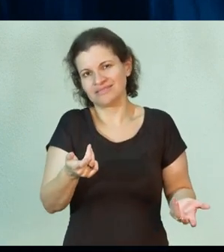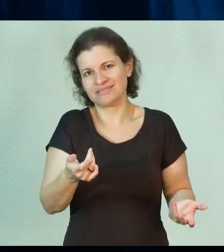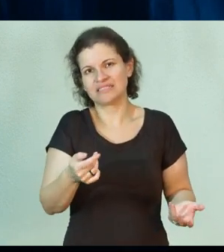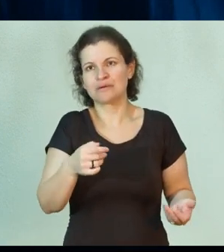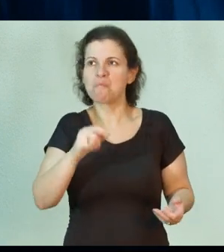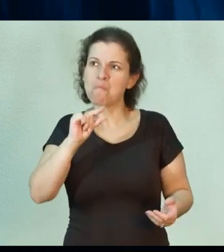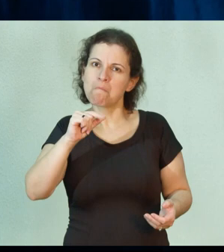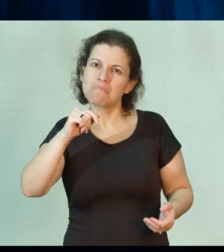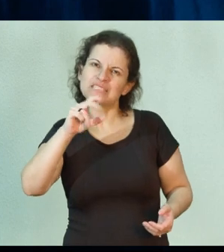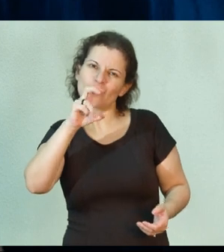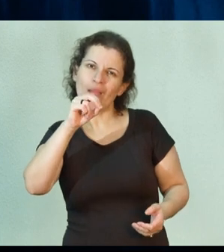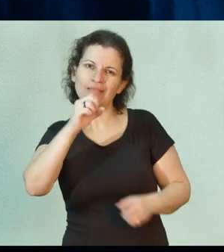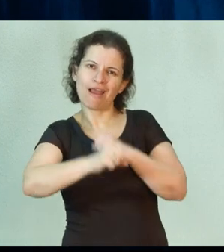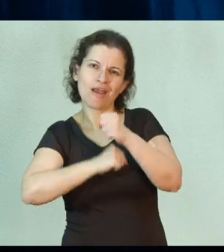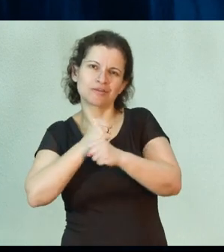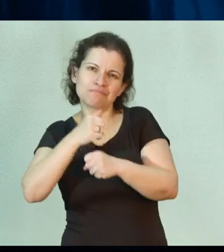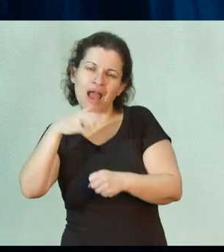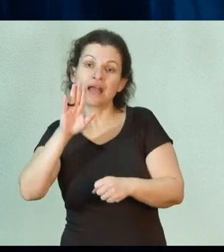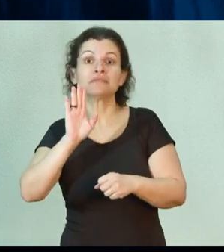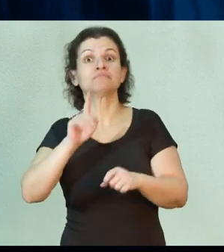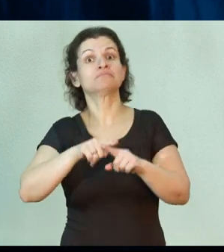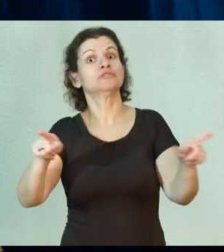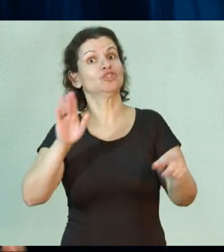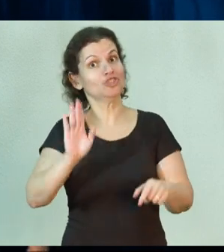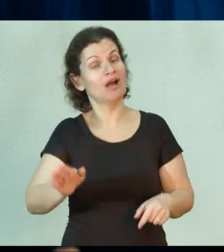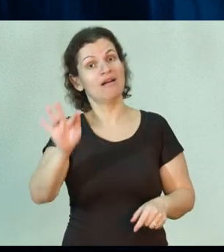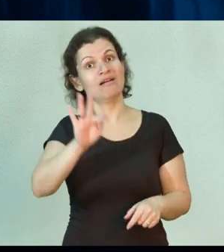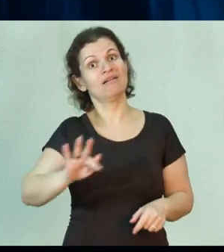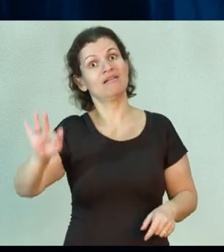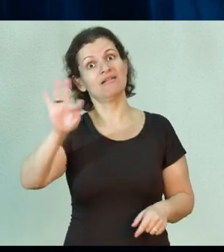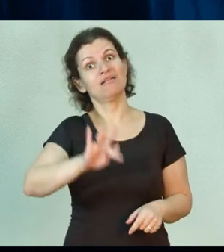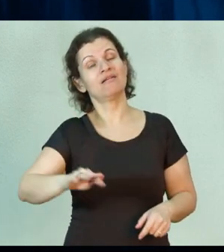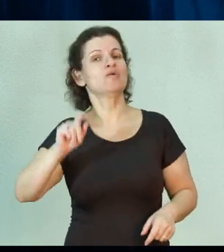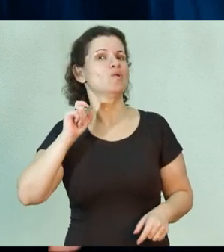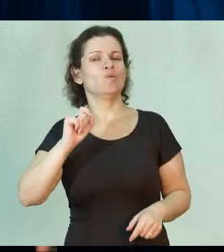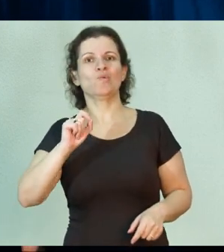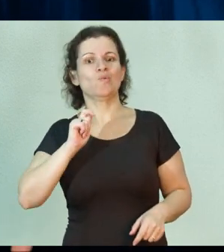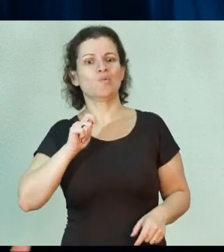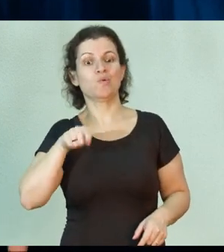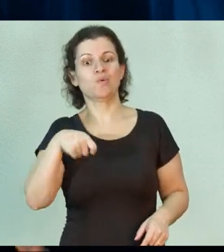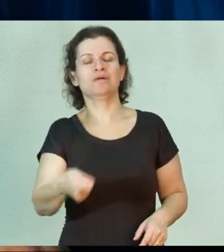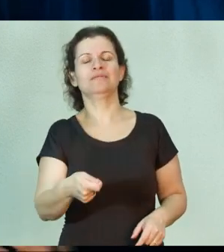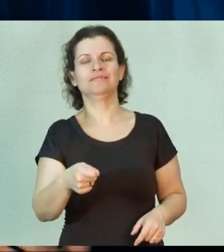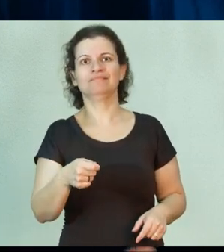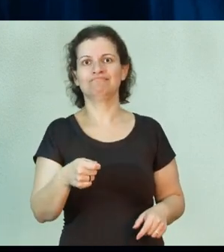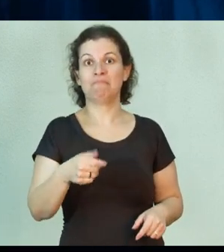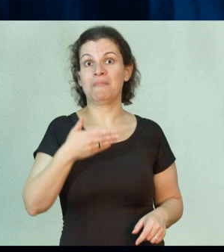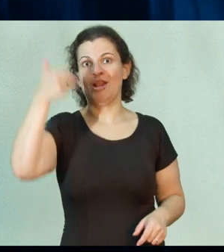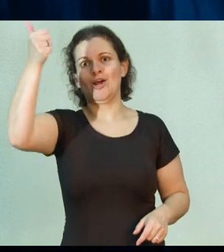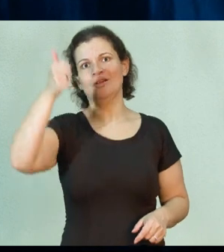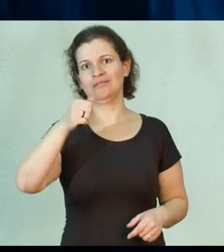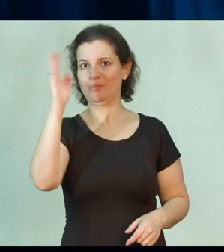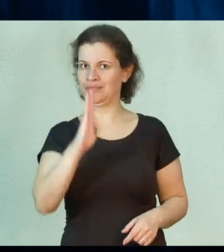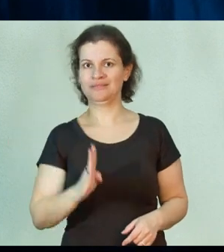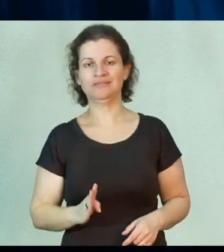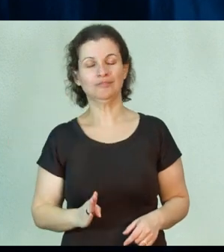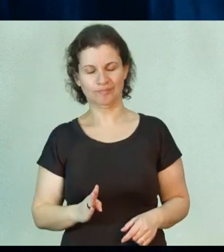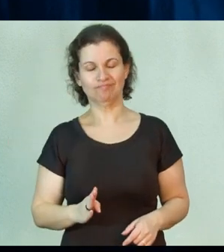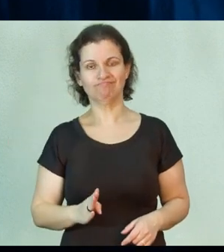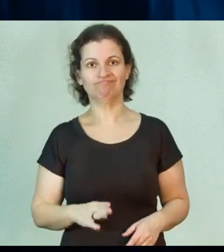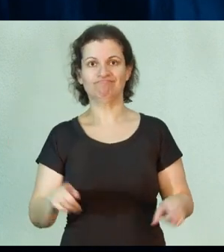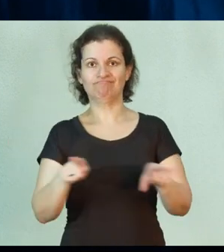de 50 anos, já é uma faculdade considerada como uma das melhores do Brasil